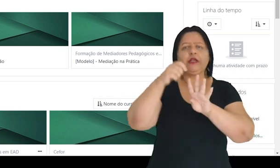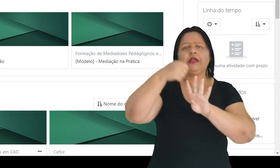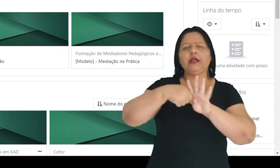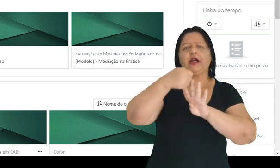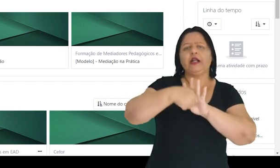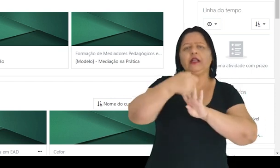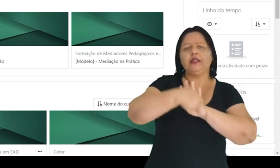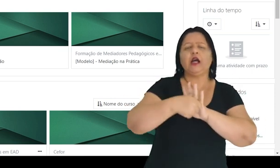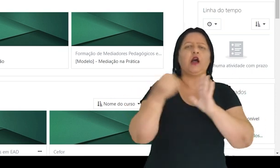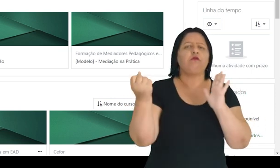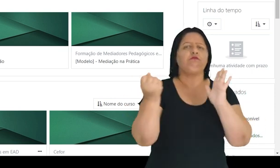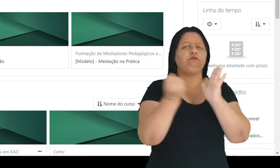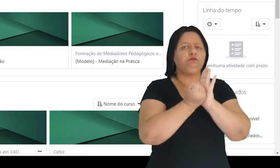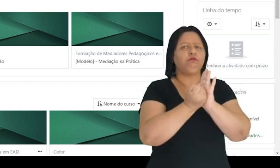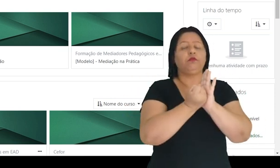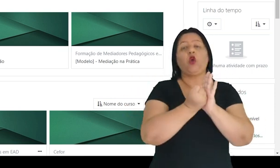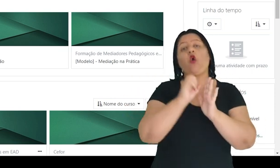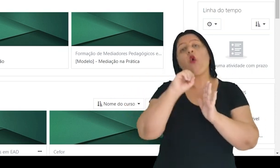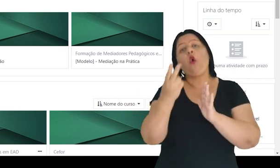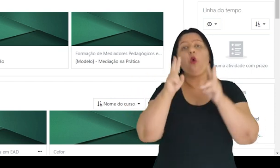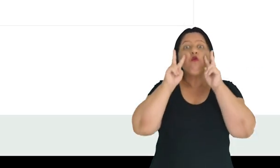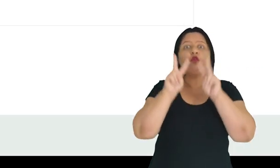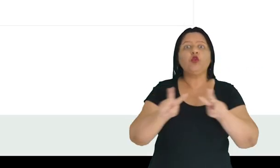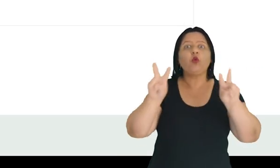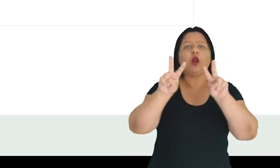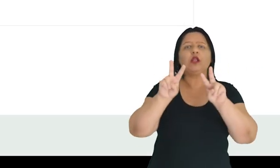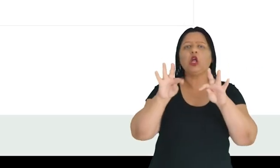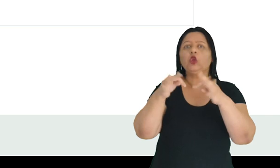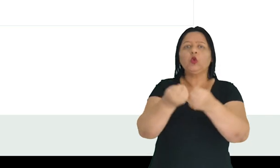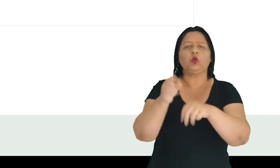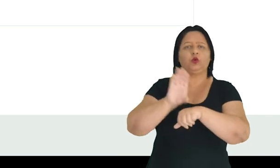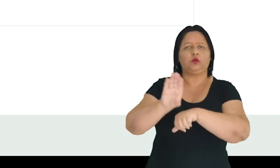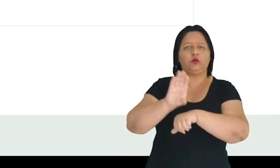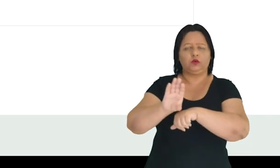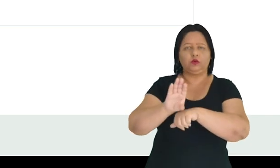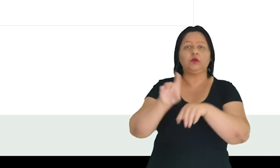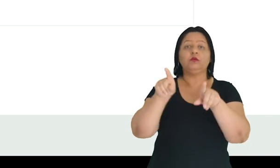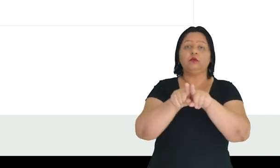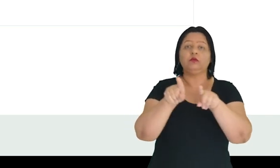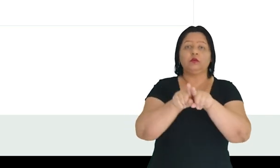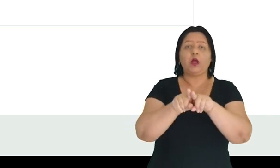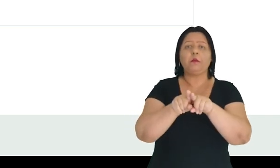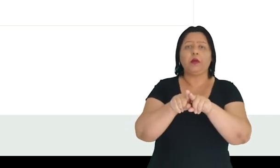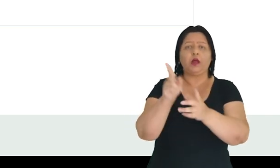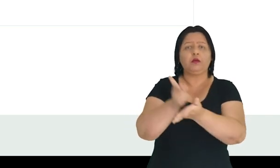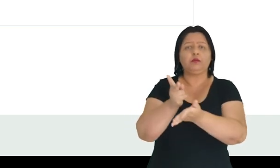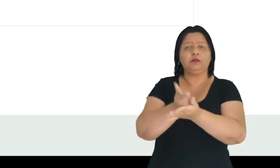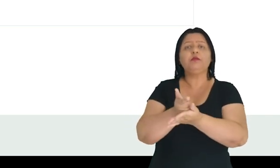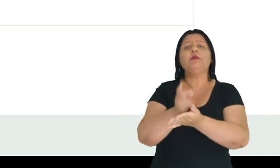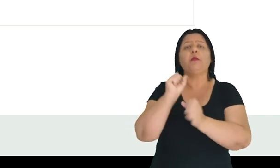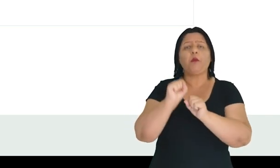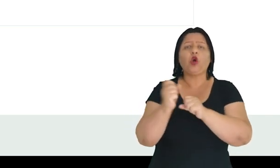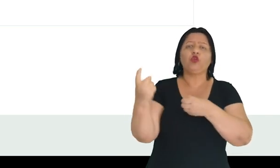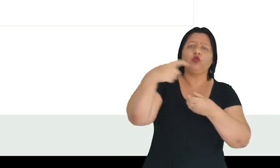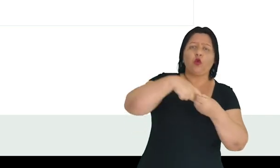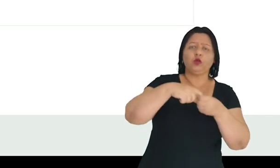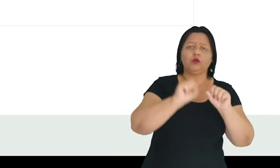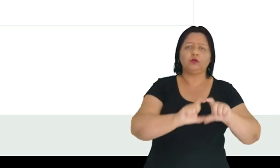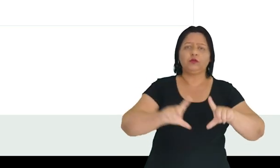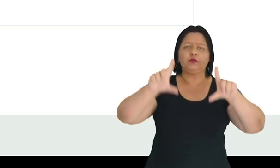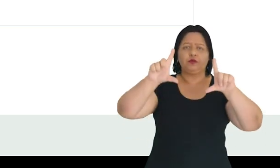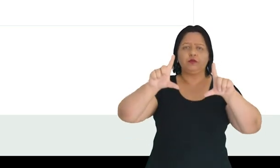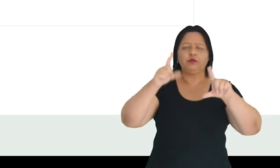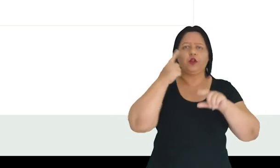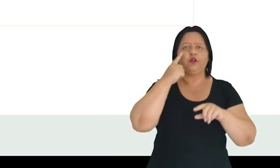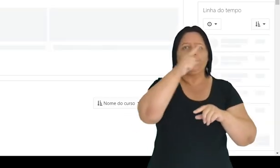calendário, emblemas ou visualizar todos os cursos. E sempre também podemos voltar para a página inicial